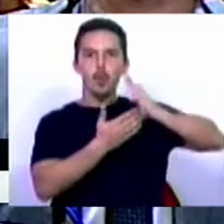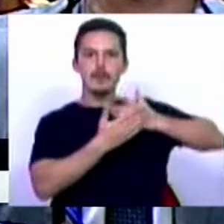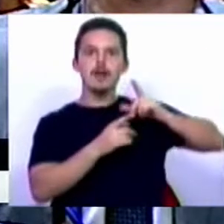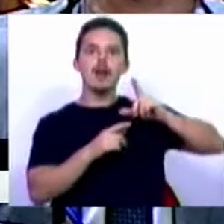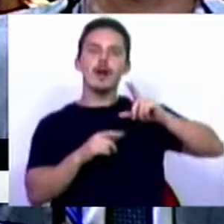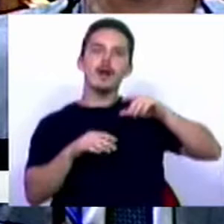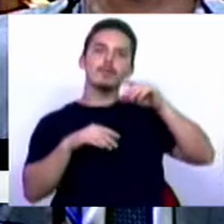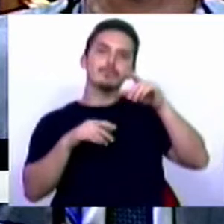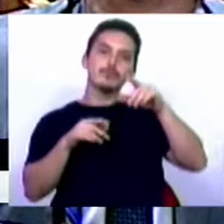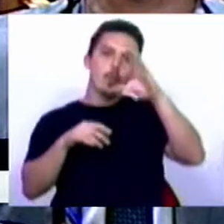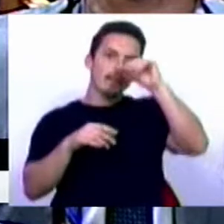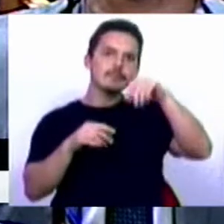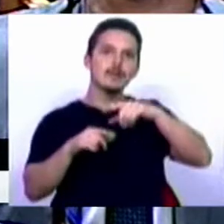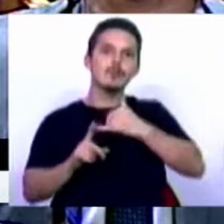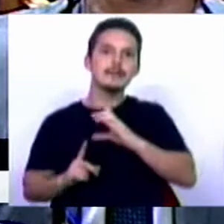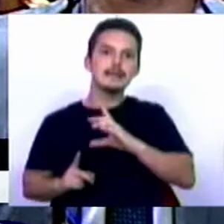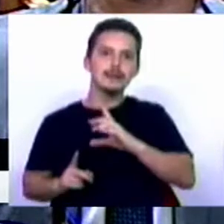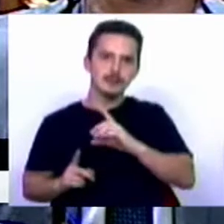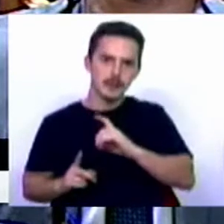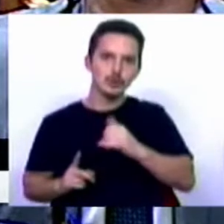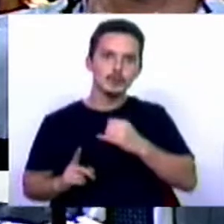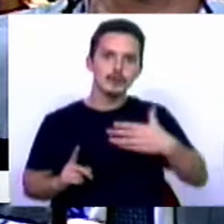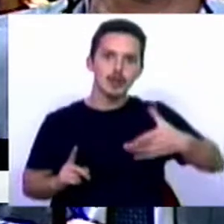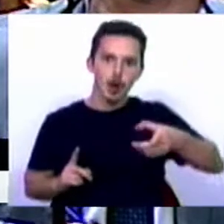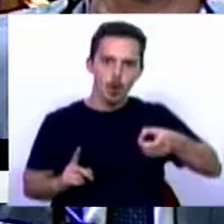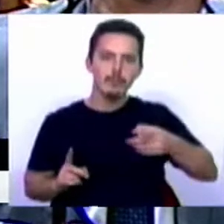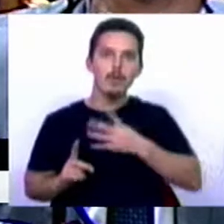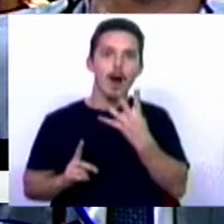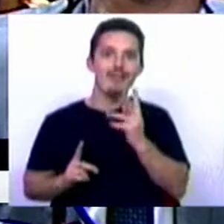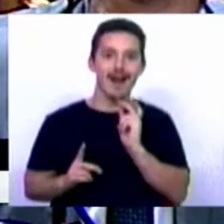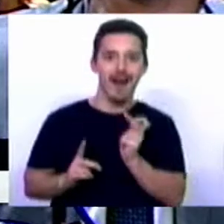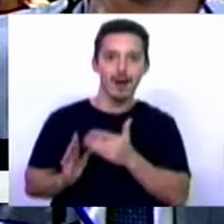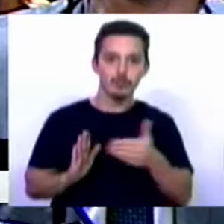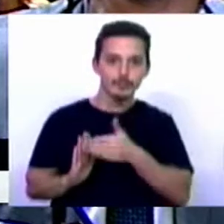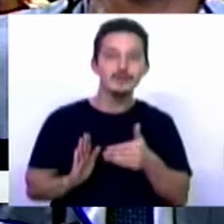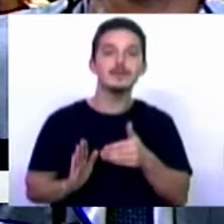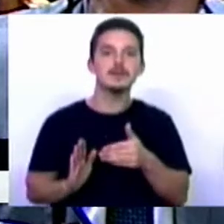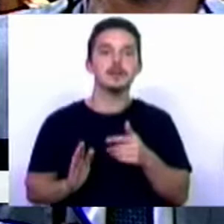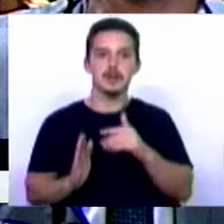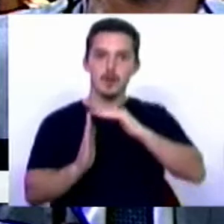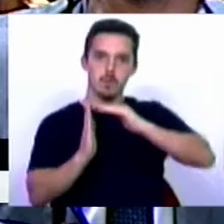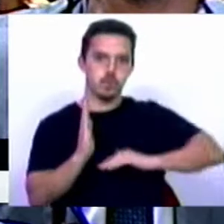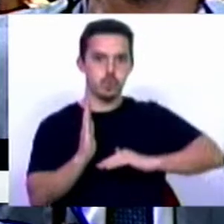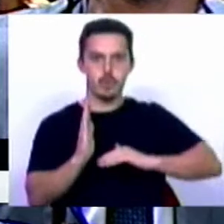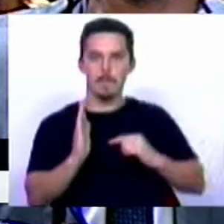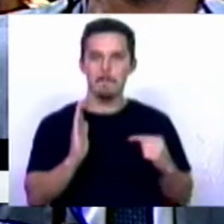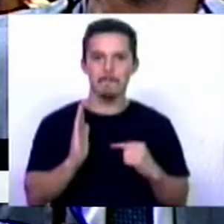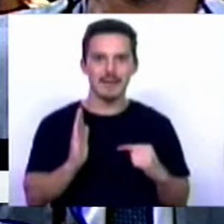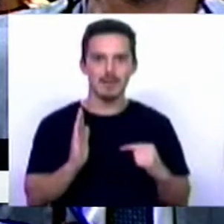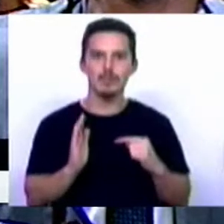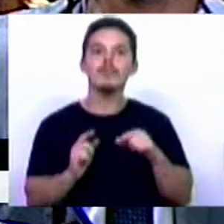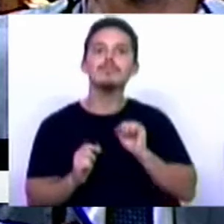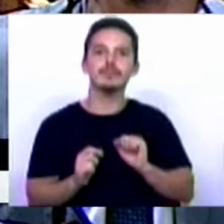2016 e 2019, foram os quatro anos com menores indicadores de registro de